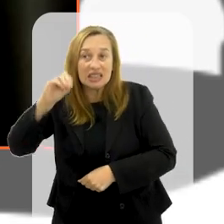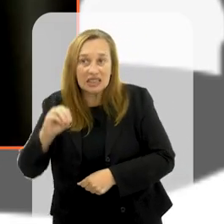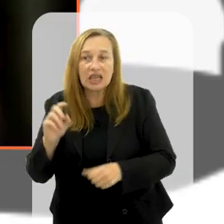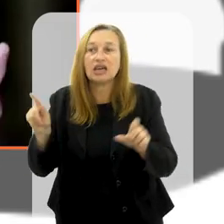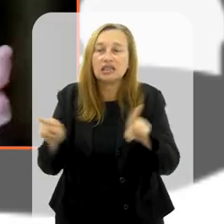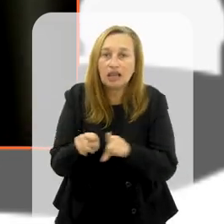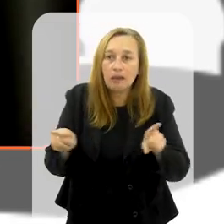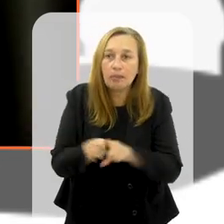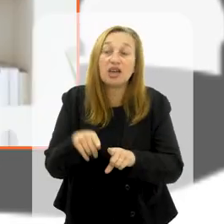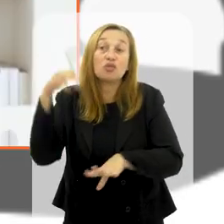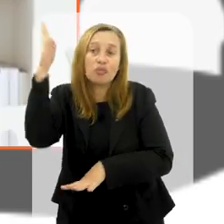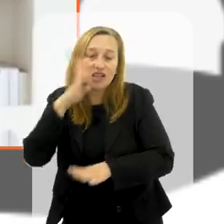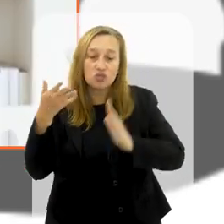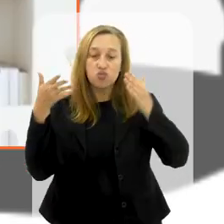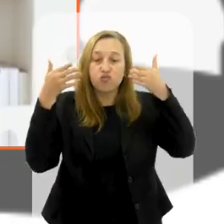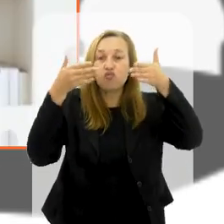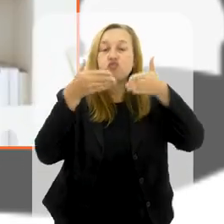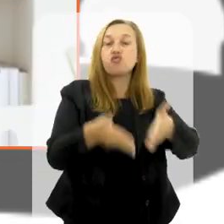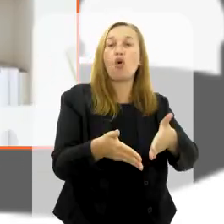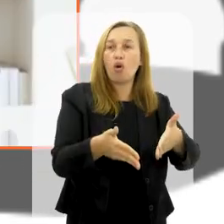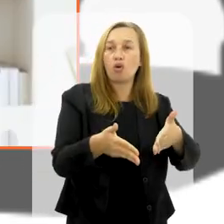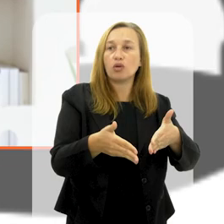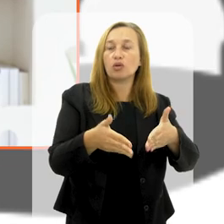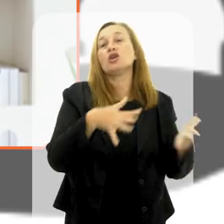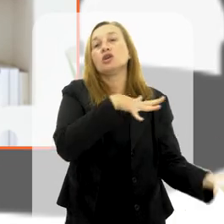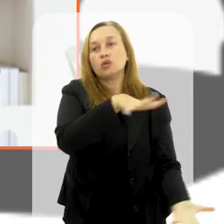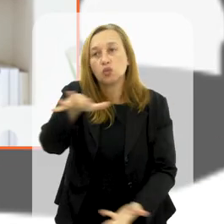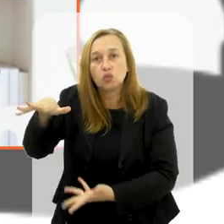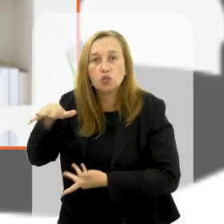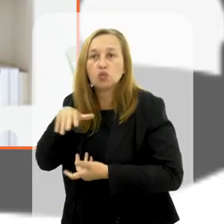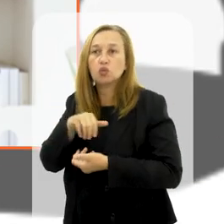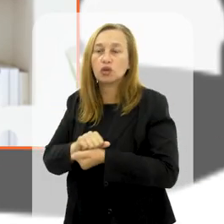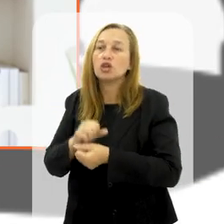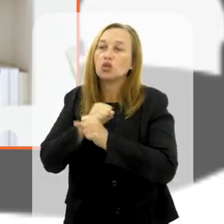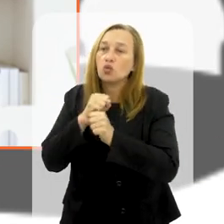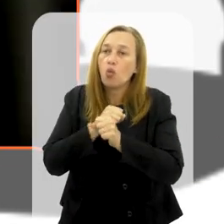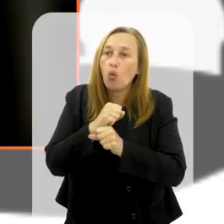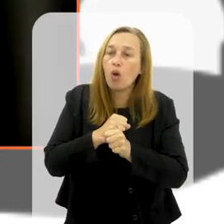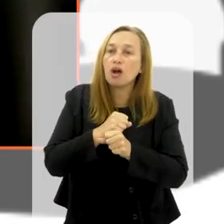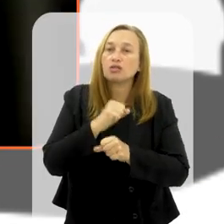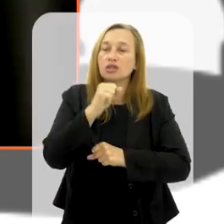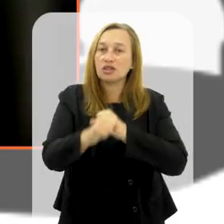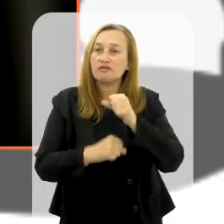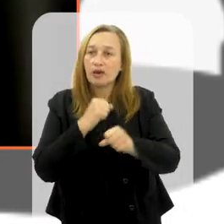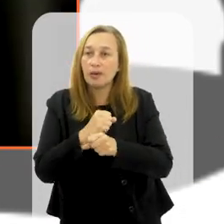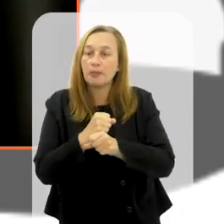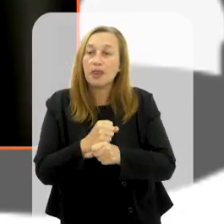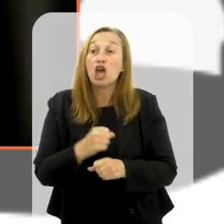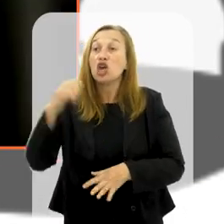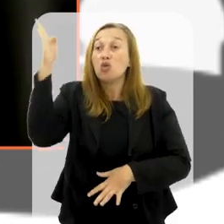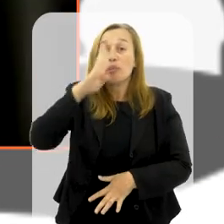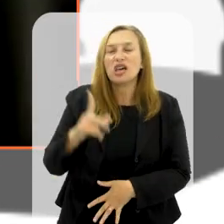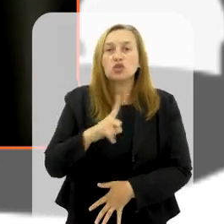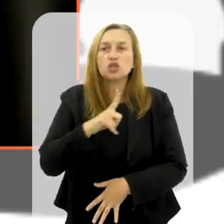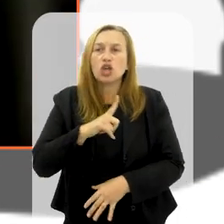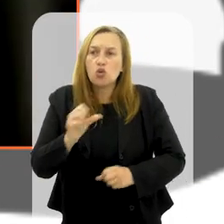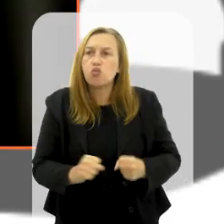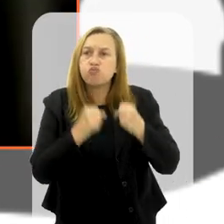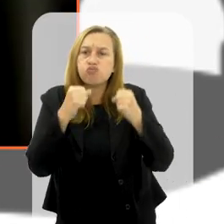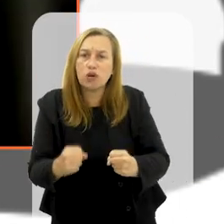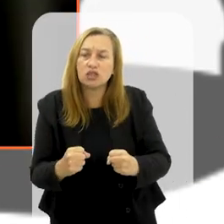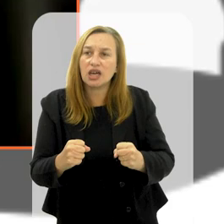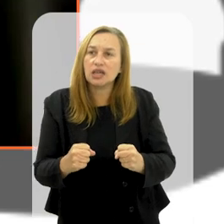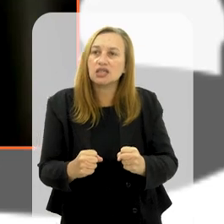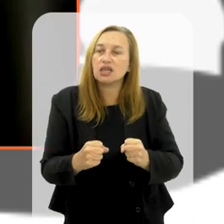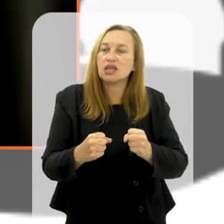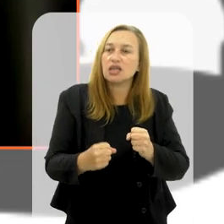será no Brasil. Então, o Brasil vai estar no holofote internacional no ano que vem e nesse. E o Brasil tem o poder